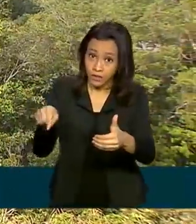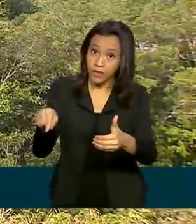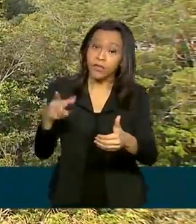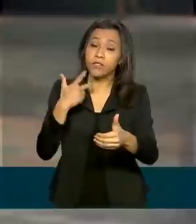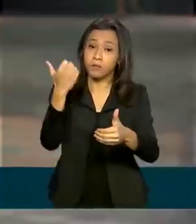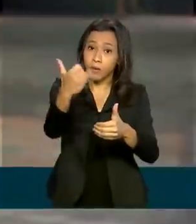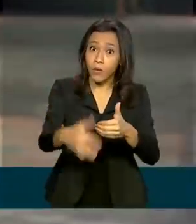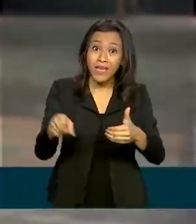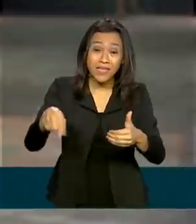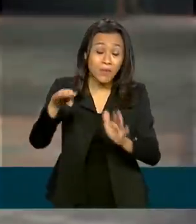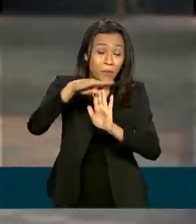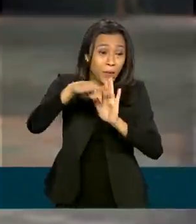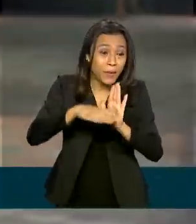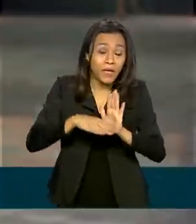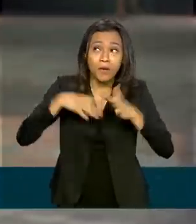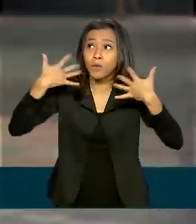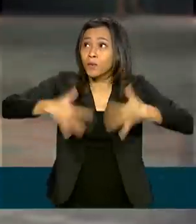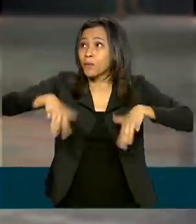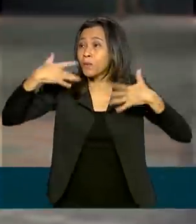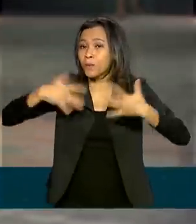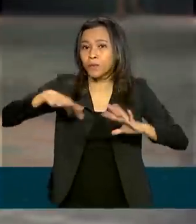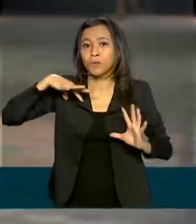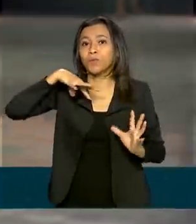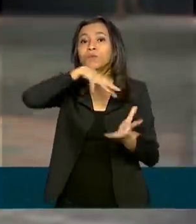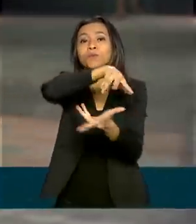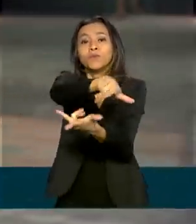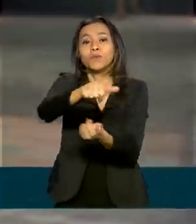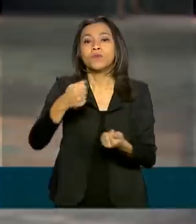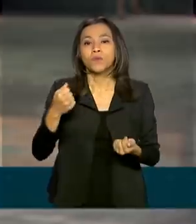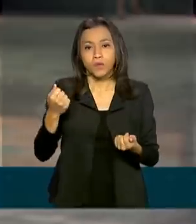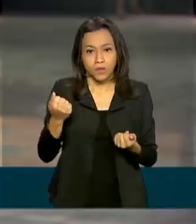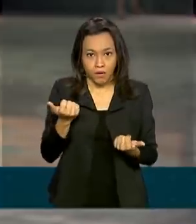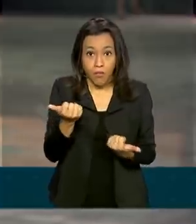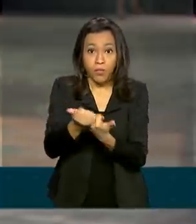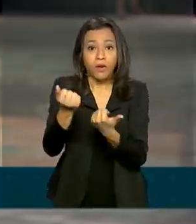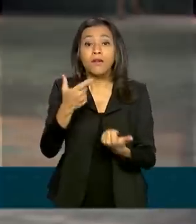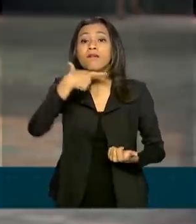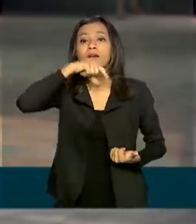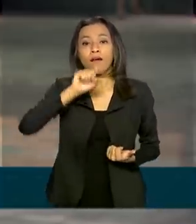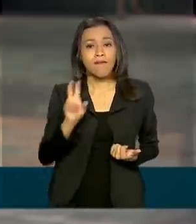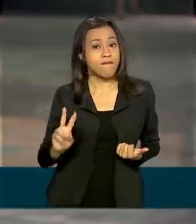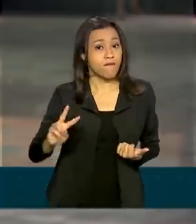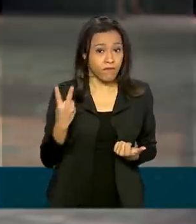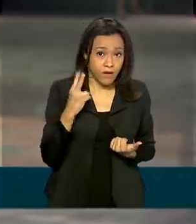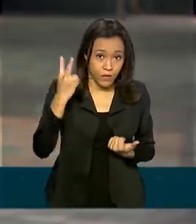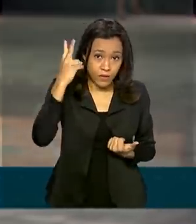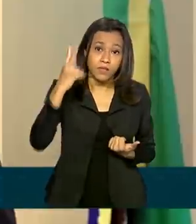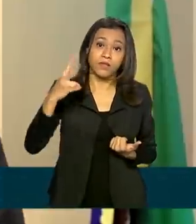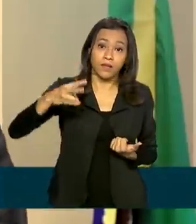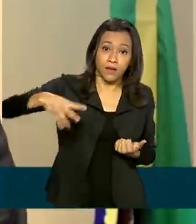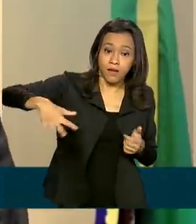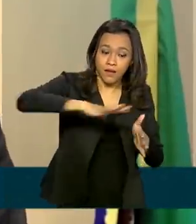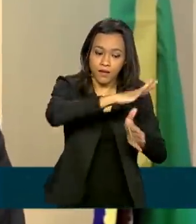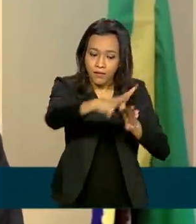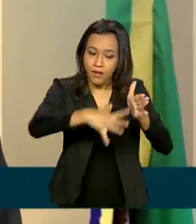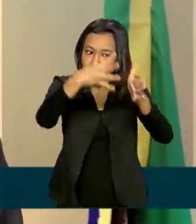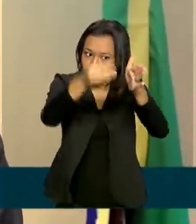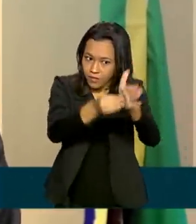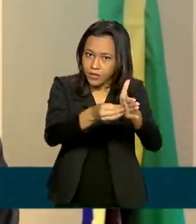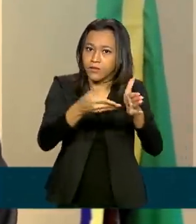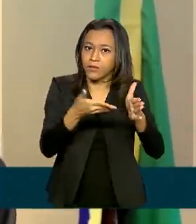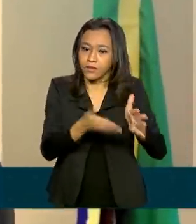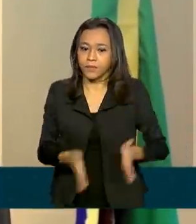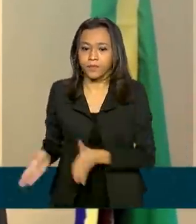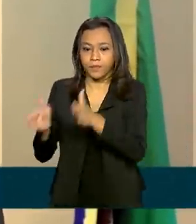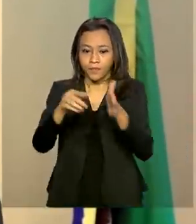mundo de proteção e valorização de quem cuida da vegetação nativa da Amazônia Legal. Remunerar aquela